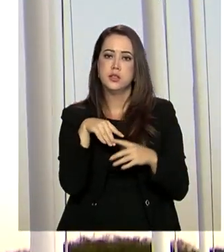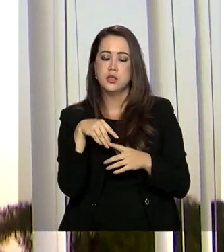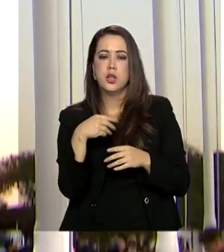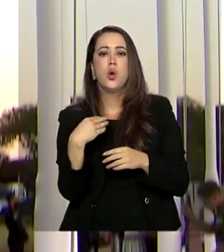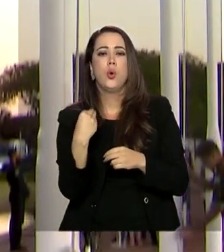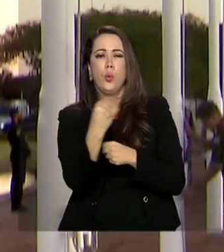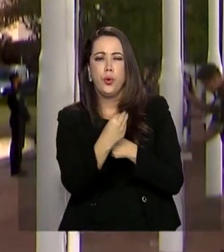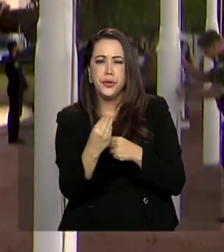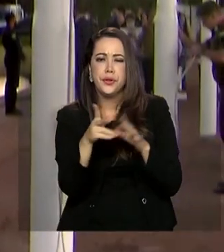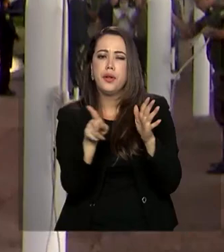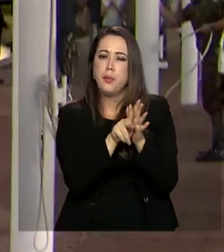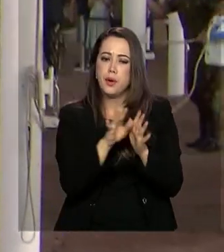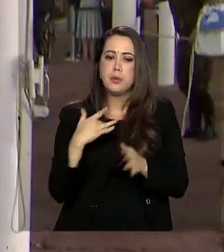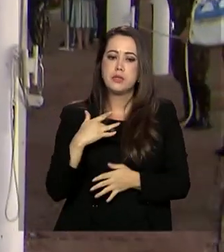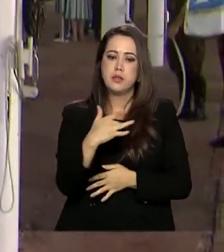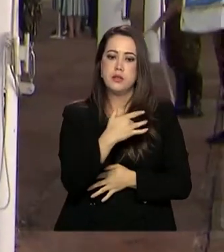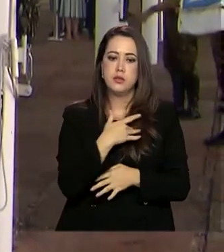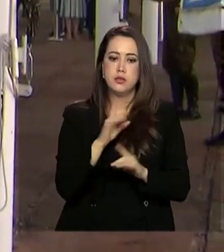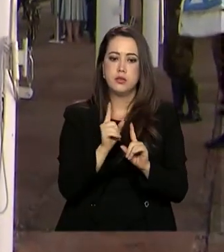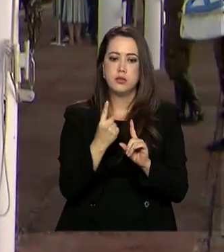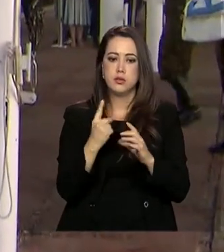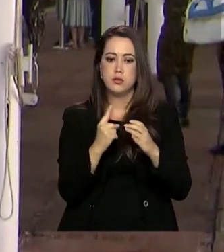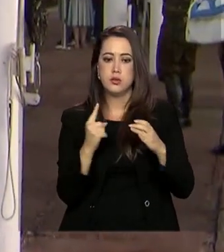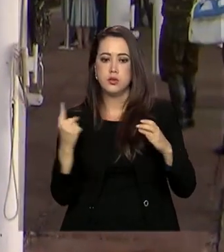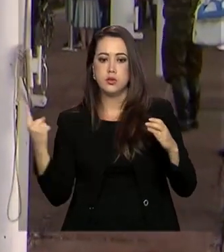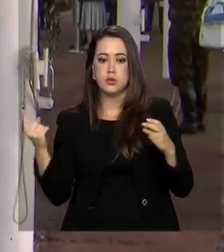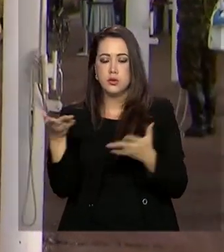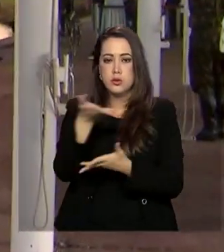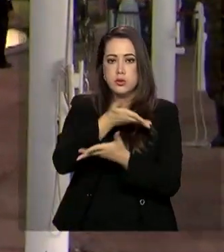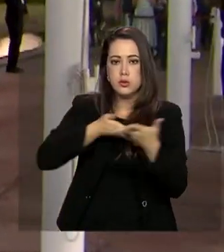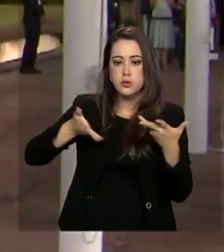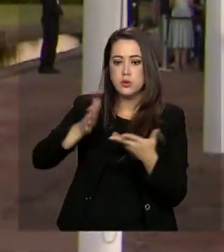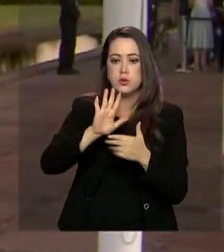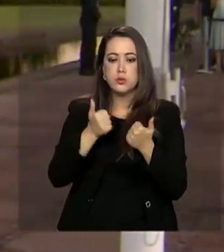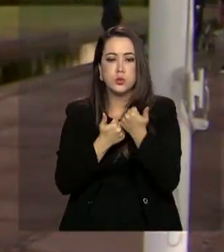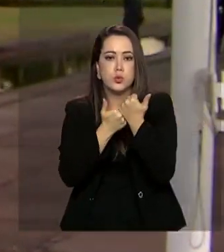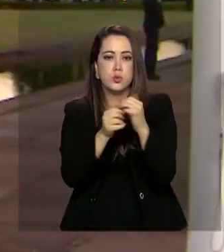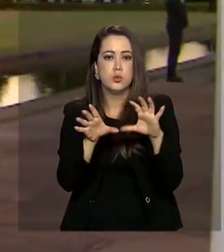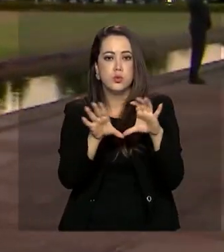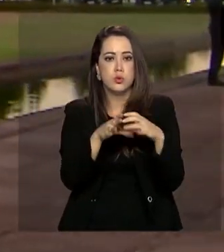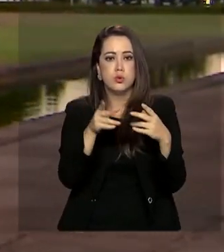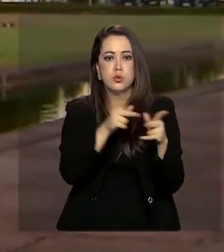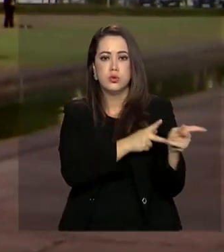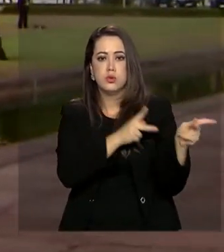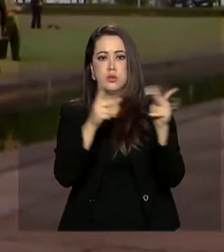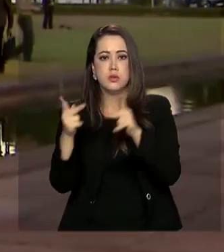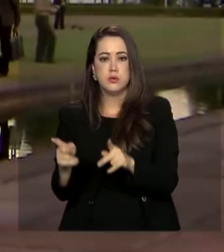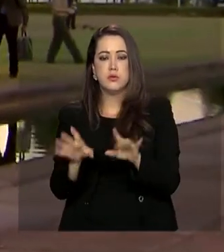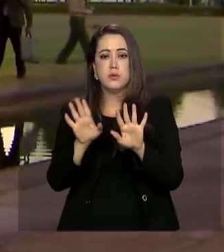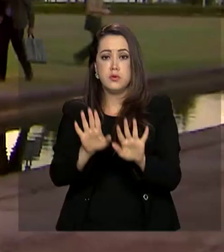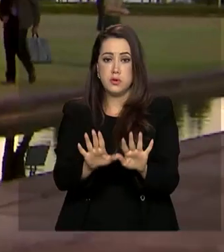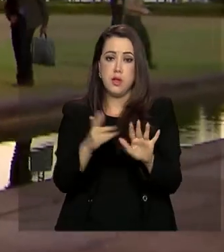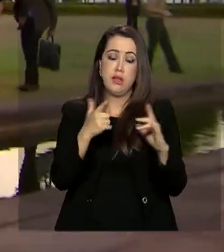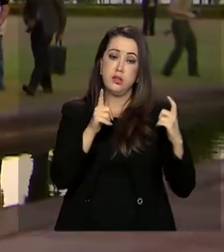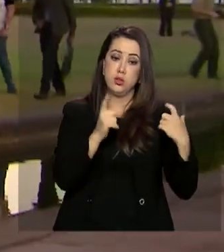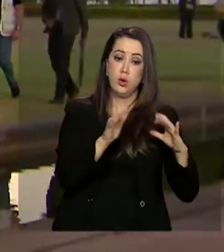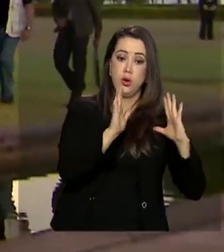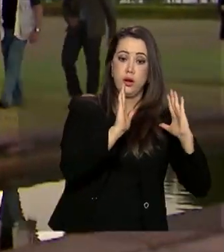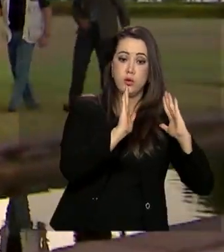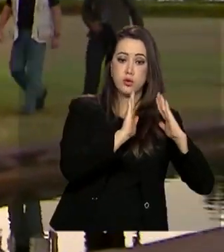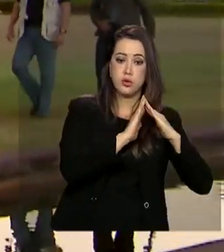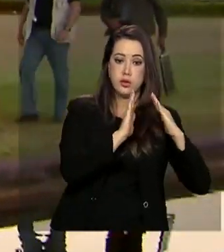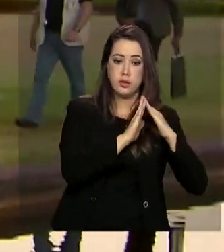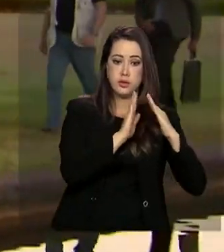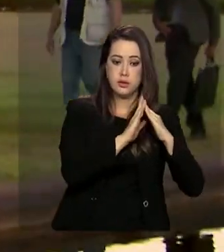no Palácio. À distância ali, ele interage com apoiadores e visitantes da residência oficial,